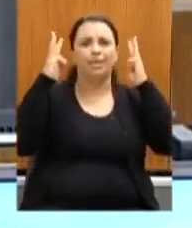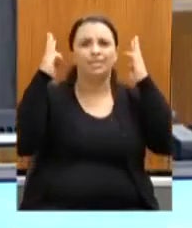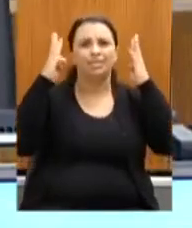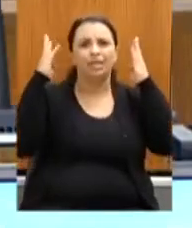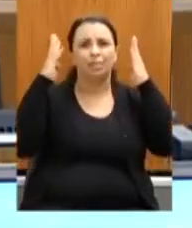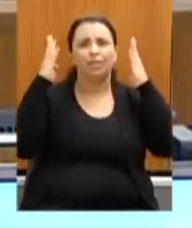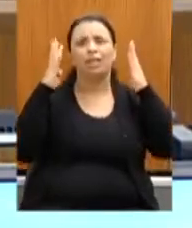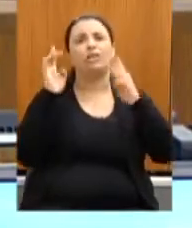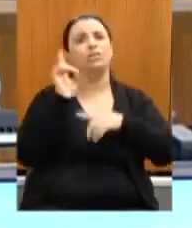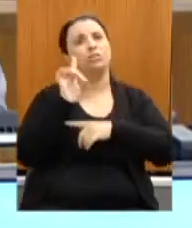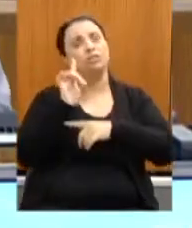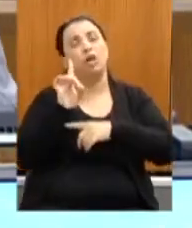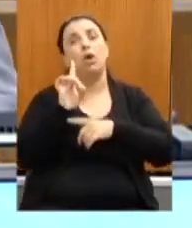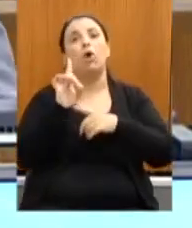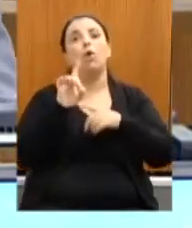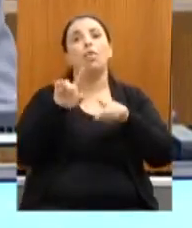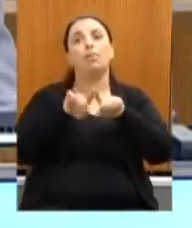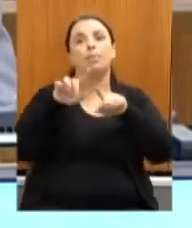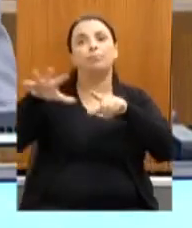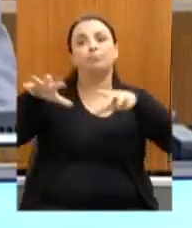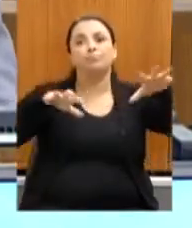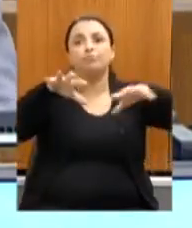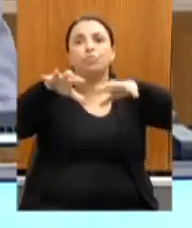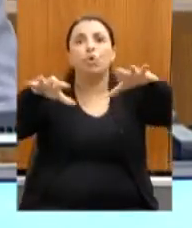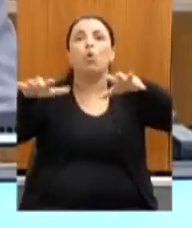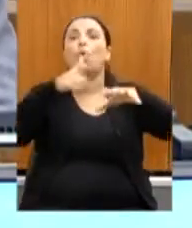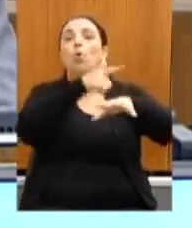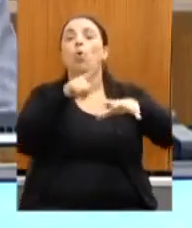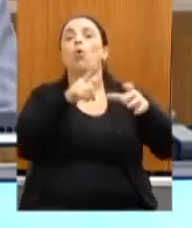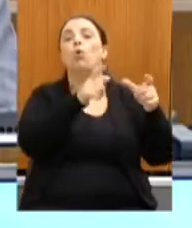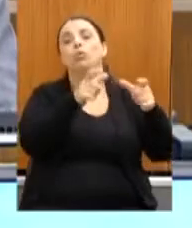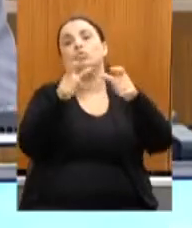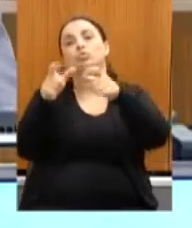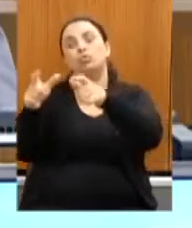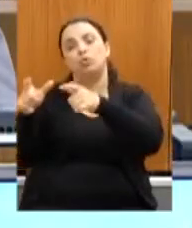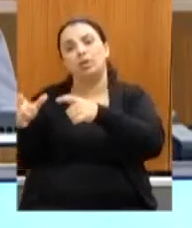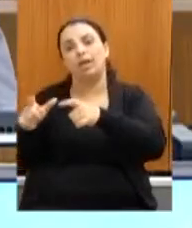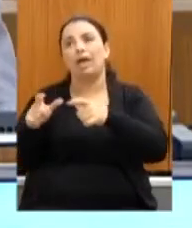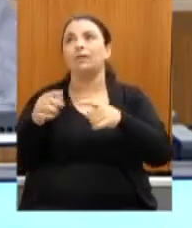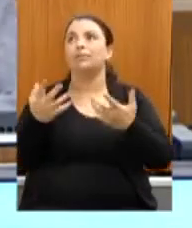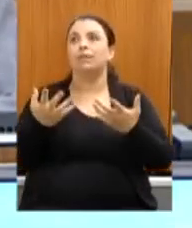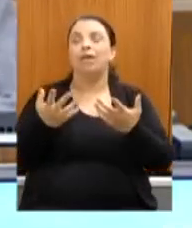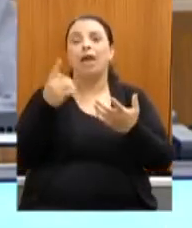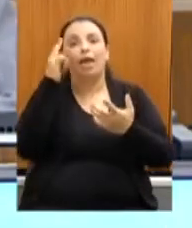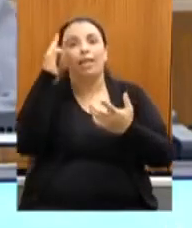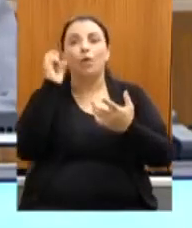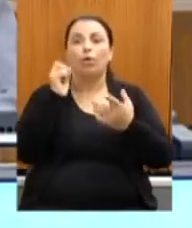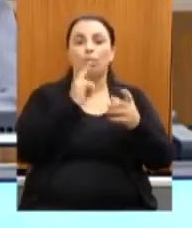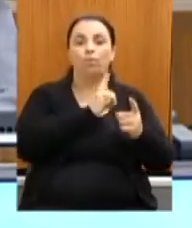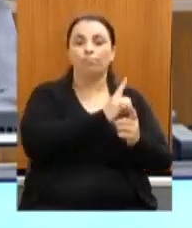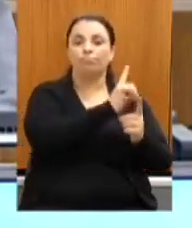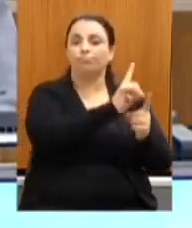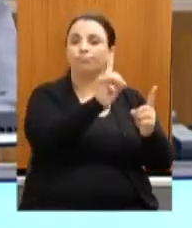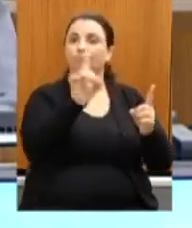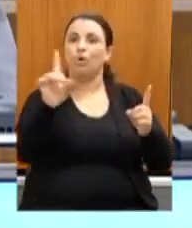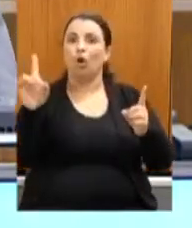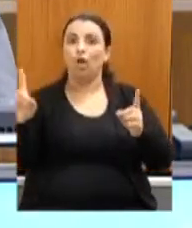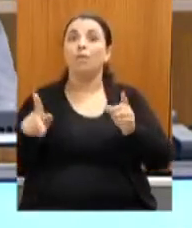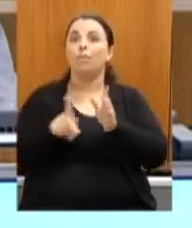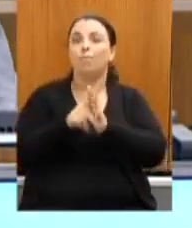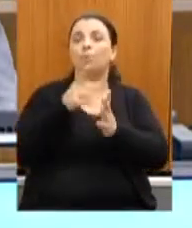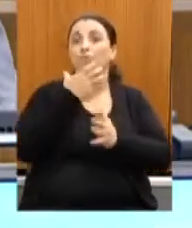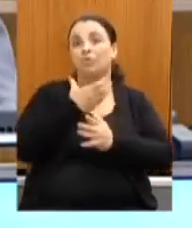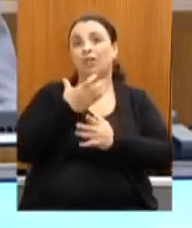aglomeração de pessoas. A ideia é que haja uma rota natalina, que também é uma rota